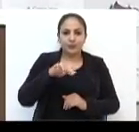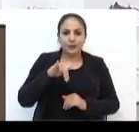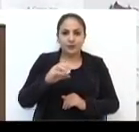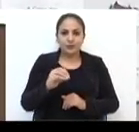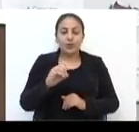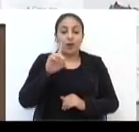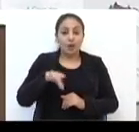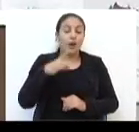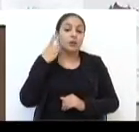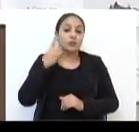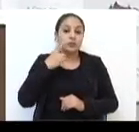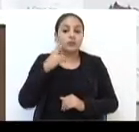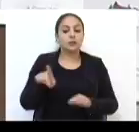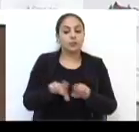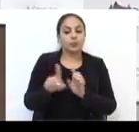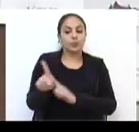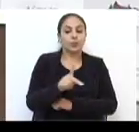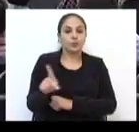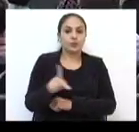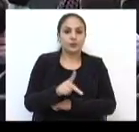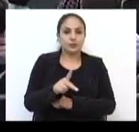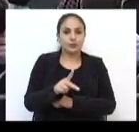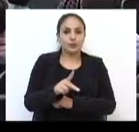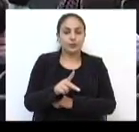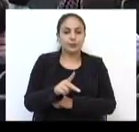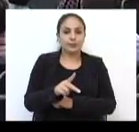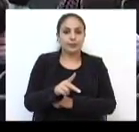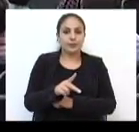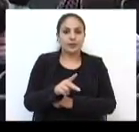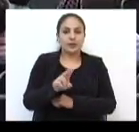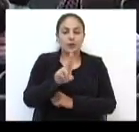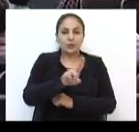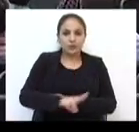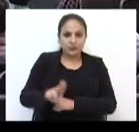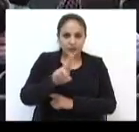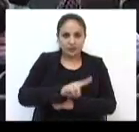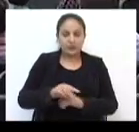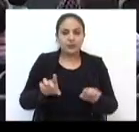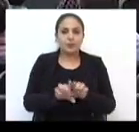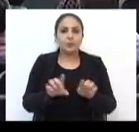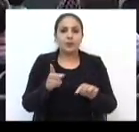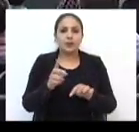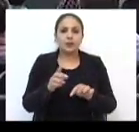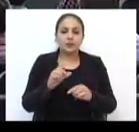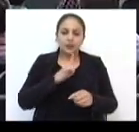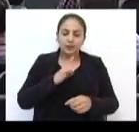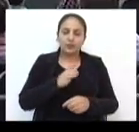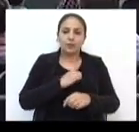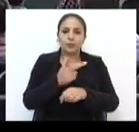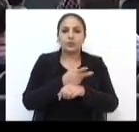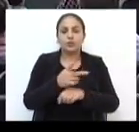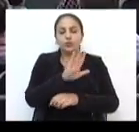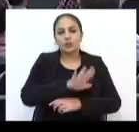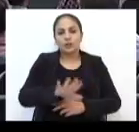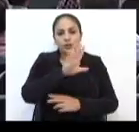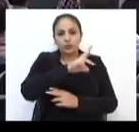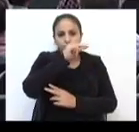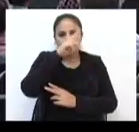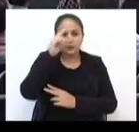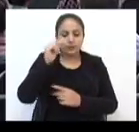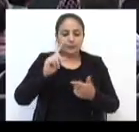advogado e professor universitário. Na caminhada política, passou pela Procuradoria-Geral do Município,